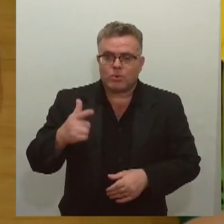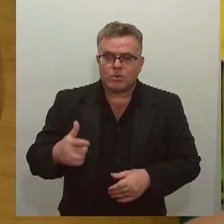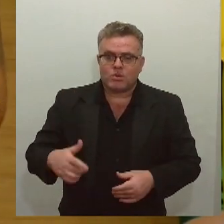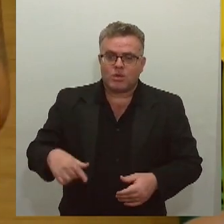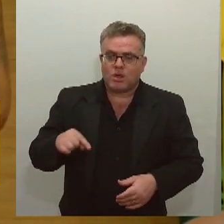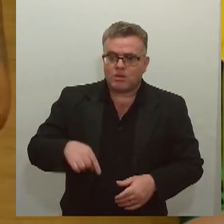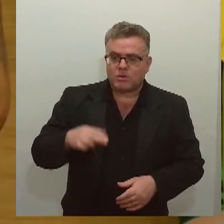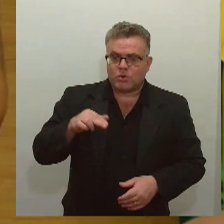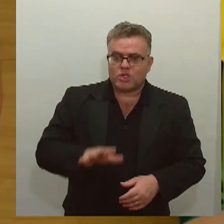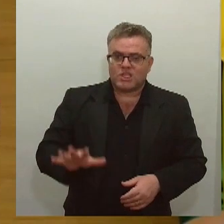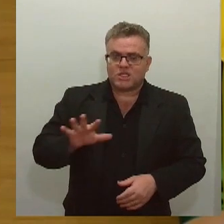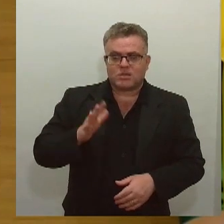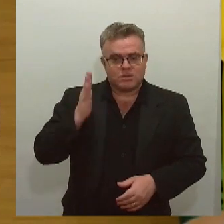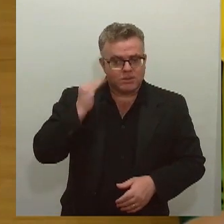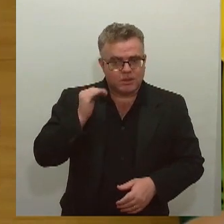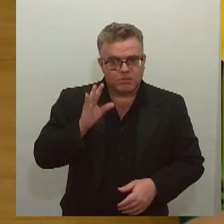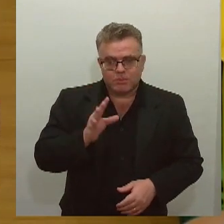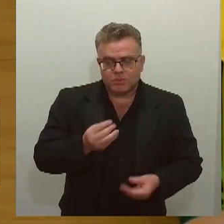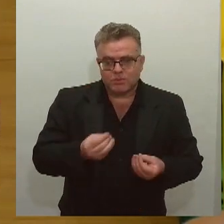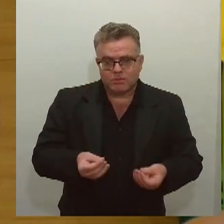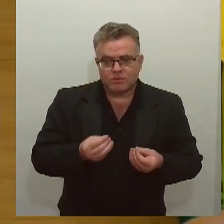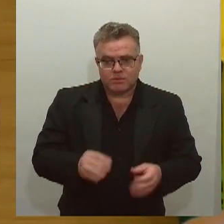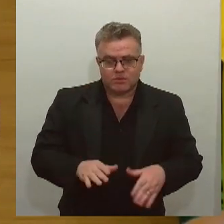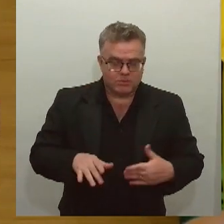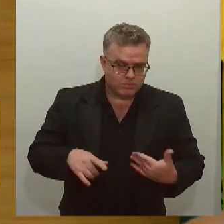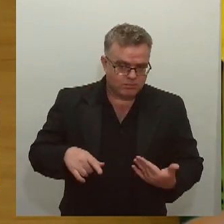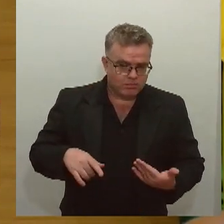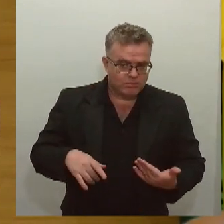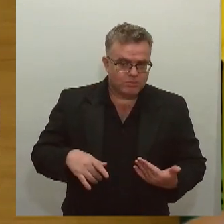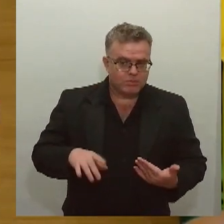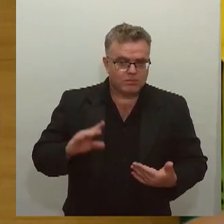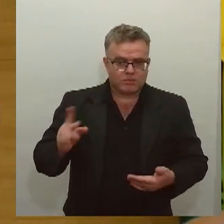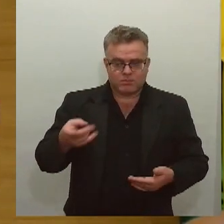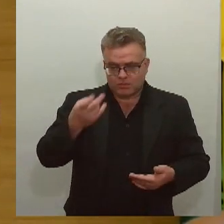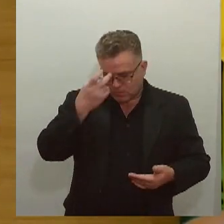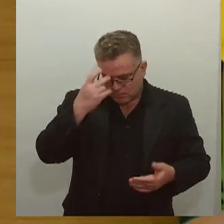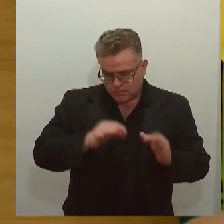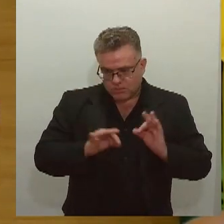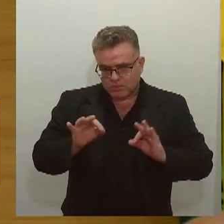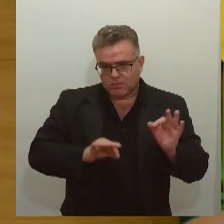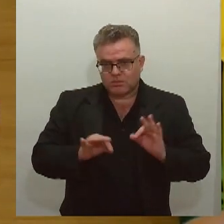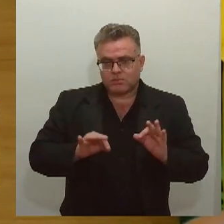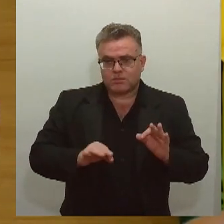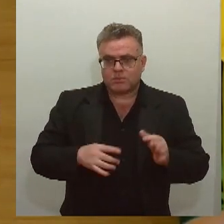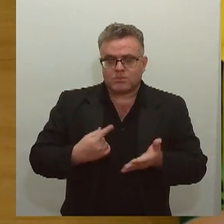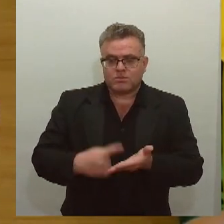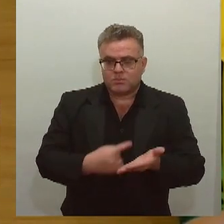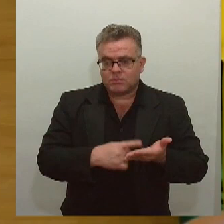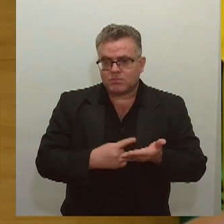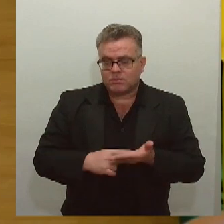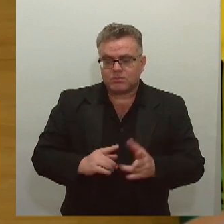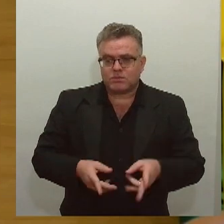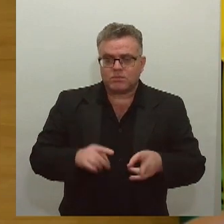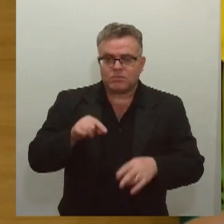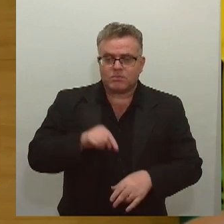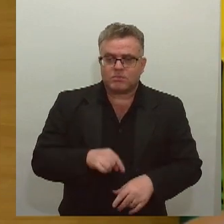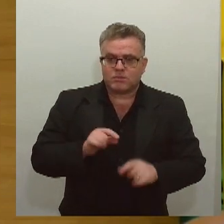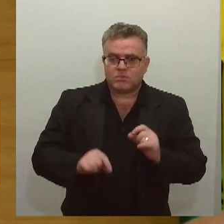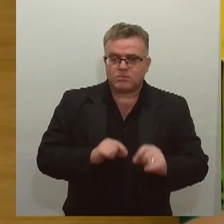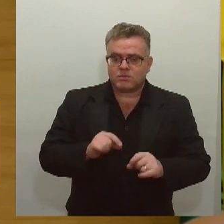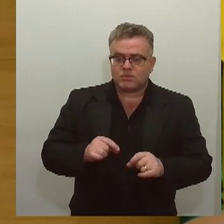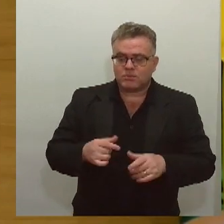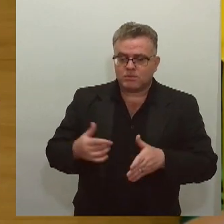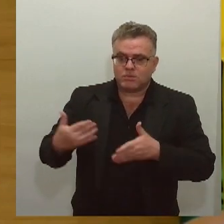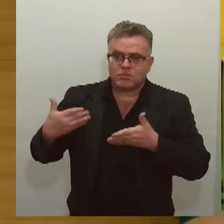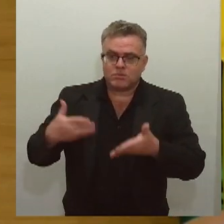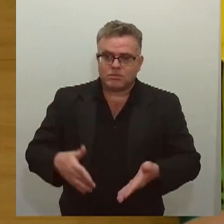nós sergipanos, então, nós temos essa cultura de conviver com a seca, de produzir com a seca. Então eles vieram aqui em novembro, foi feita